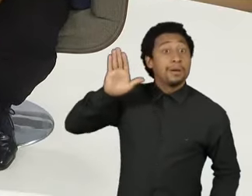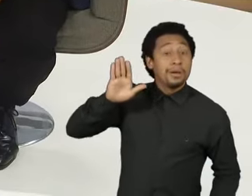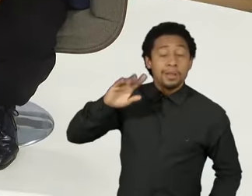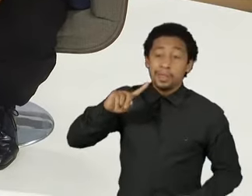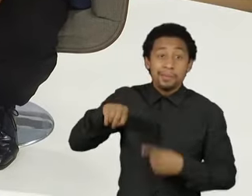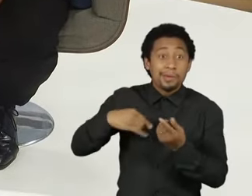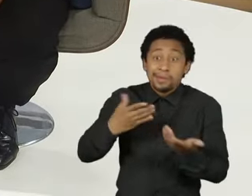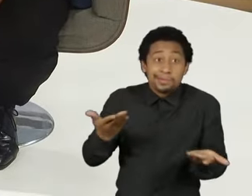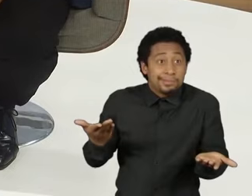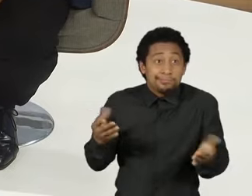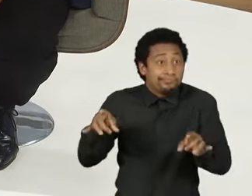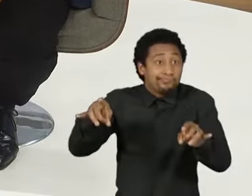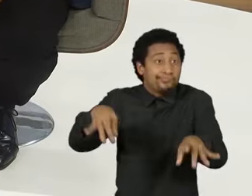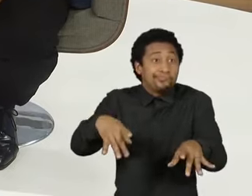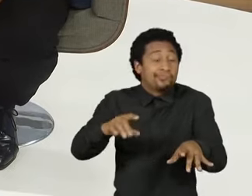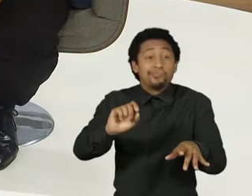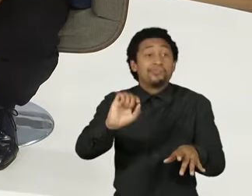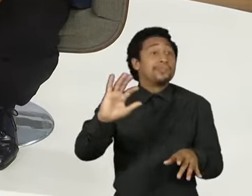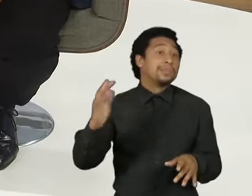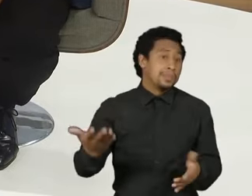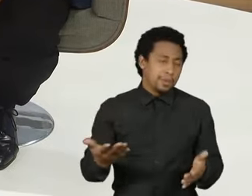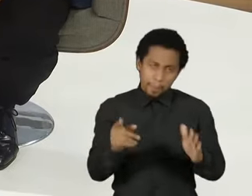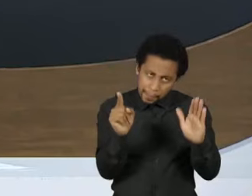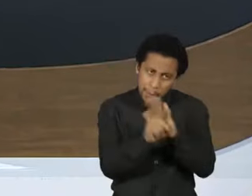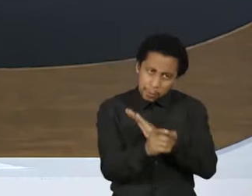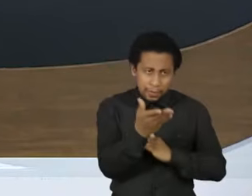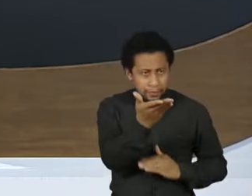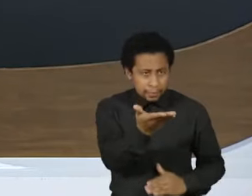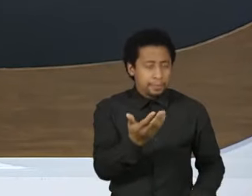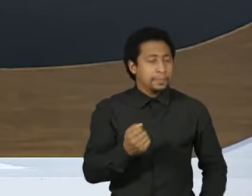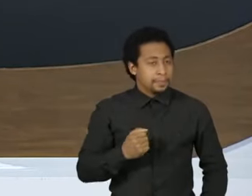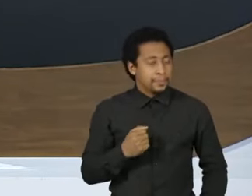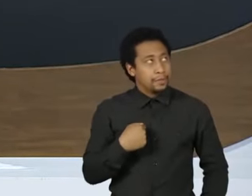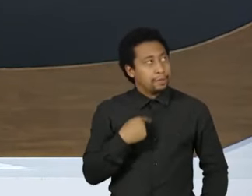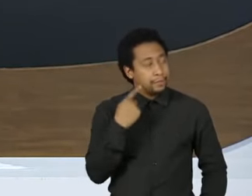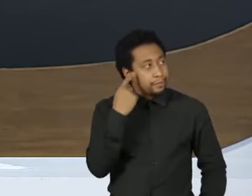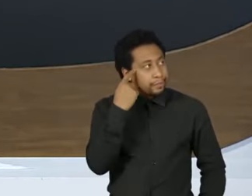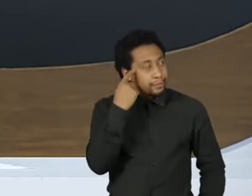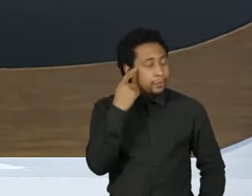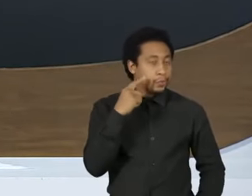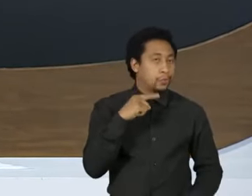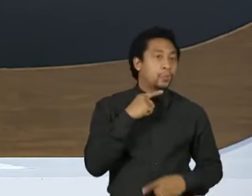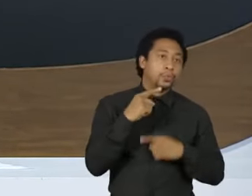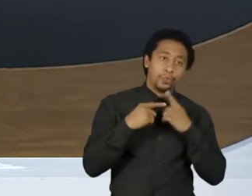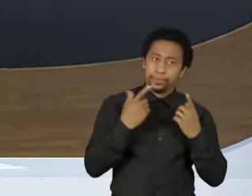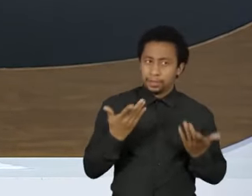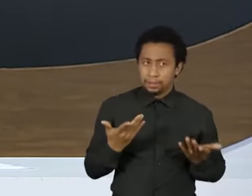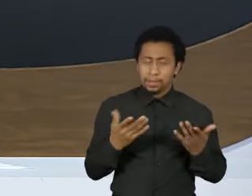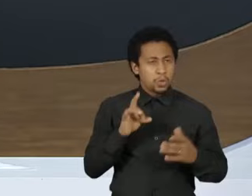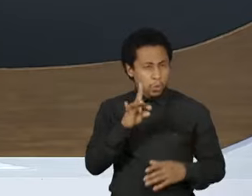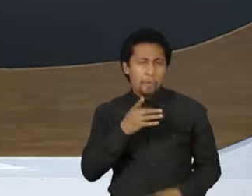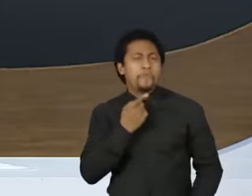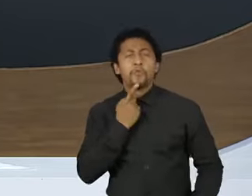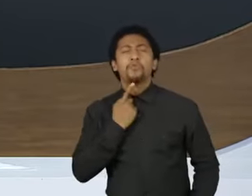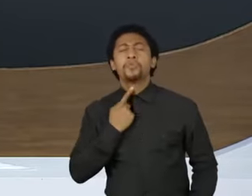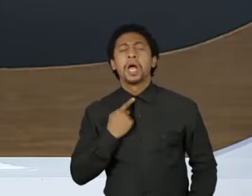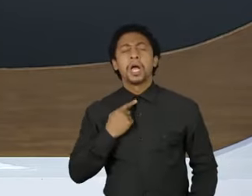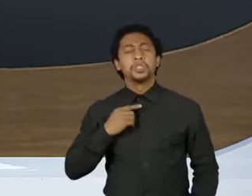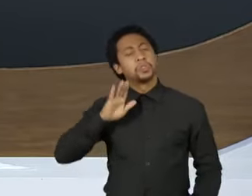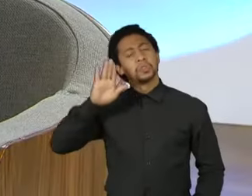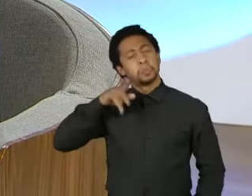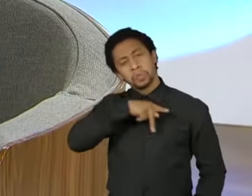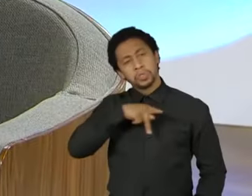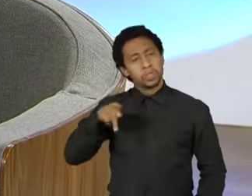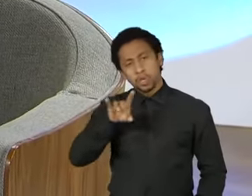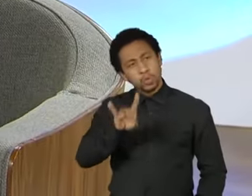materializou. Eu me pergunto, e pergunto ao senhor, na verdade, basta ter vontade para ser candidato a presidente? Eu fiquei tão feliz que você